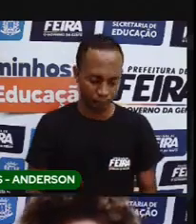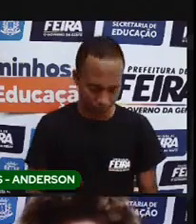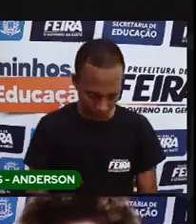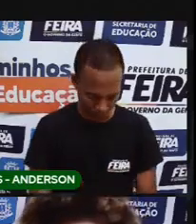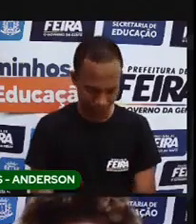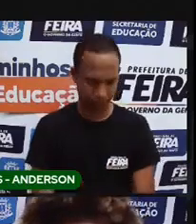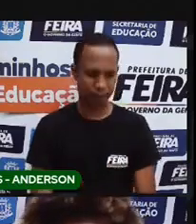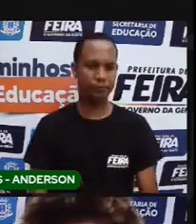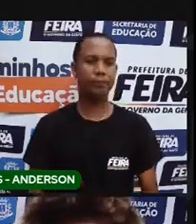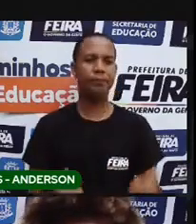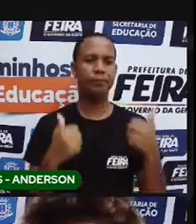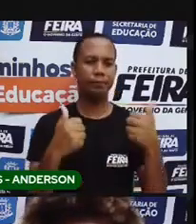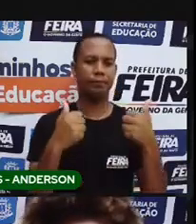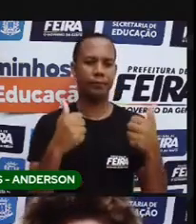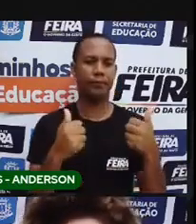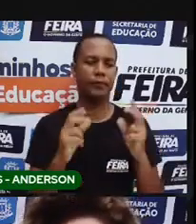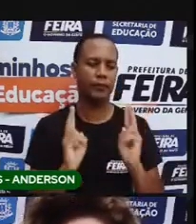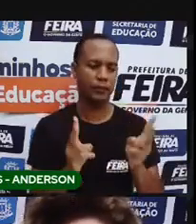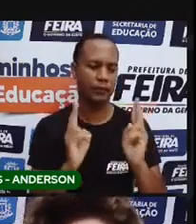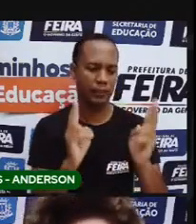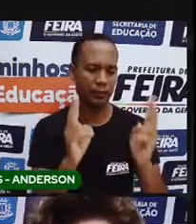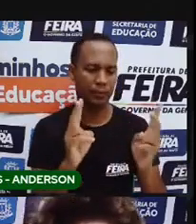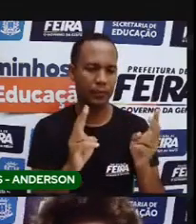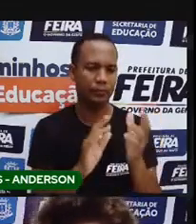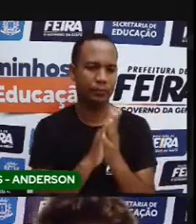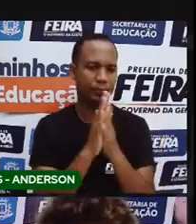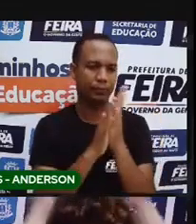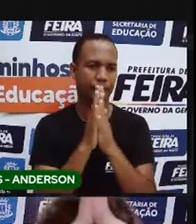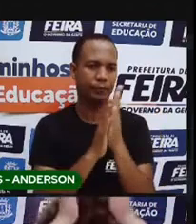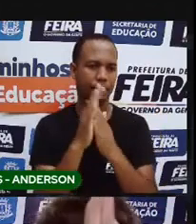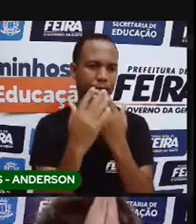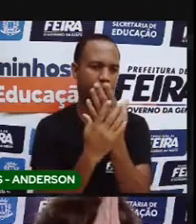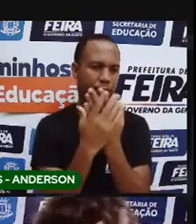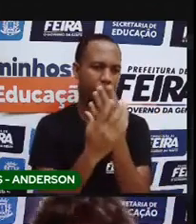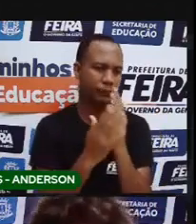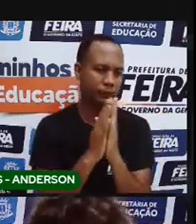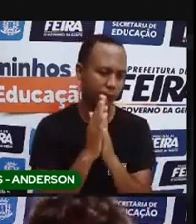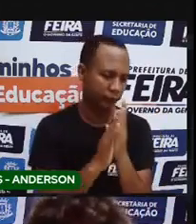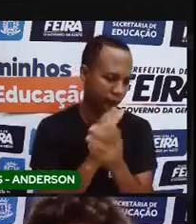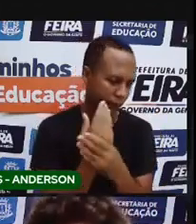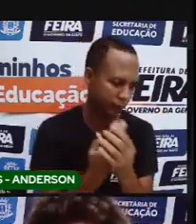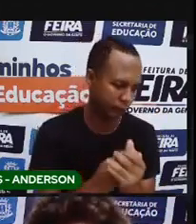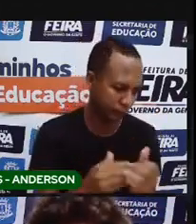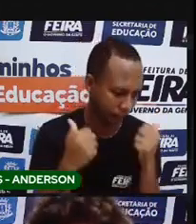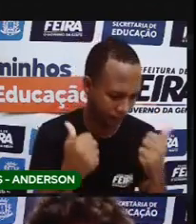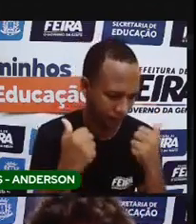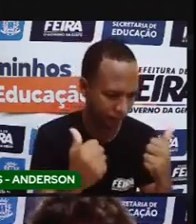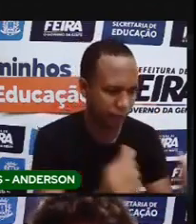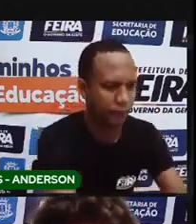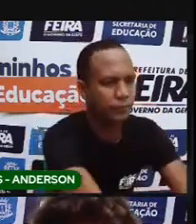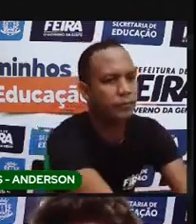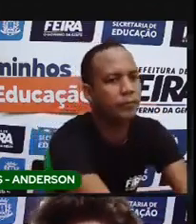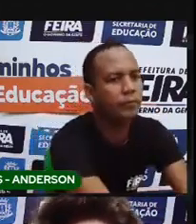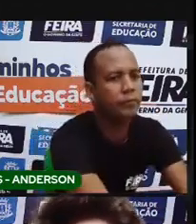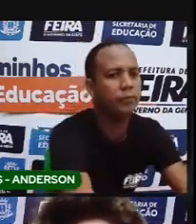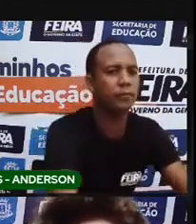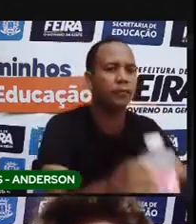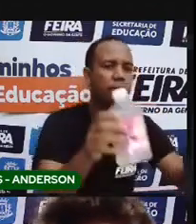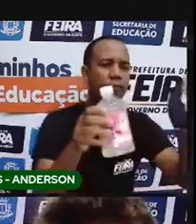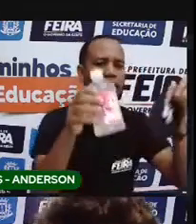e eu mostro um recadinho sempre lavem o que as mãos lava as mãos certo